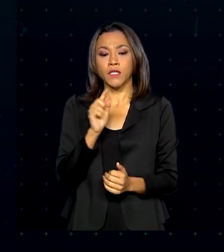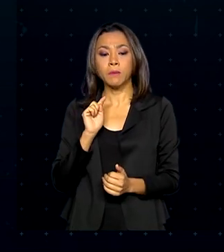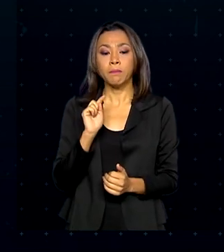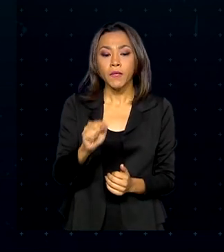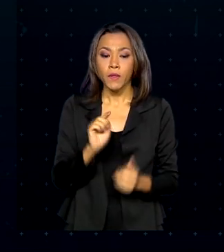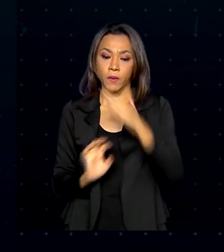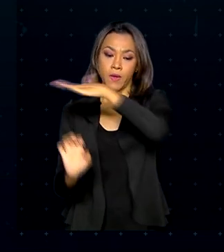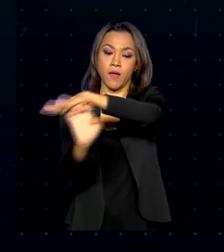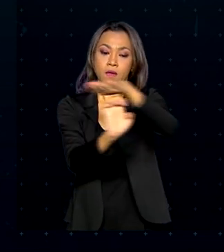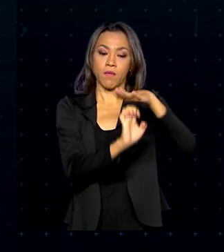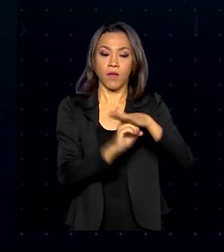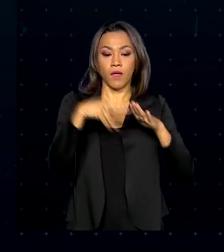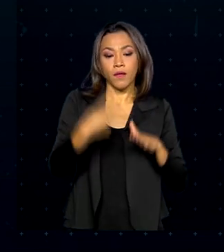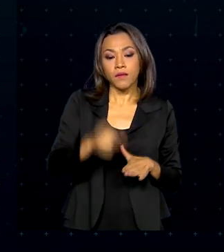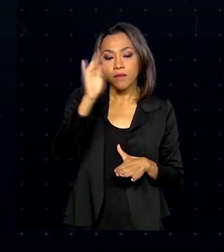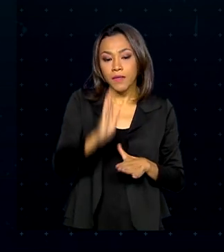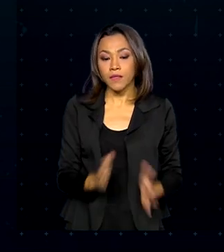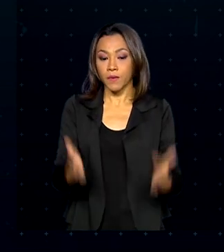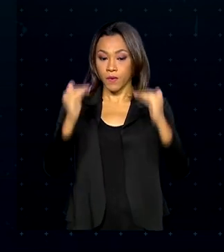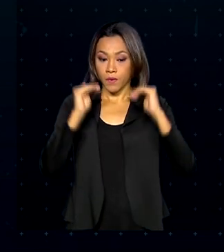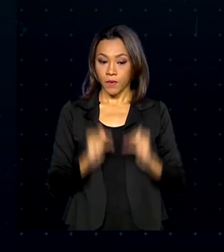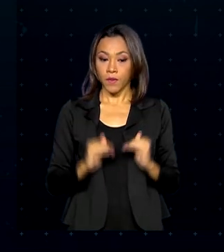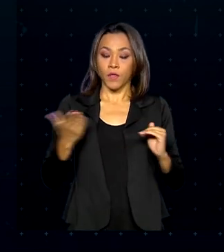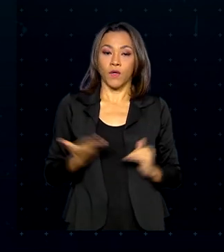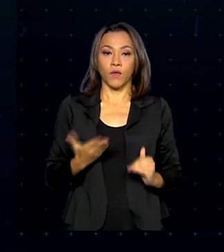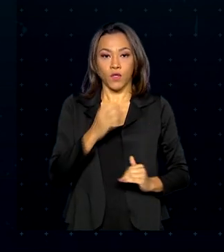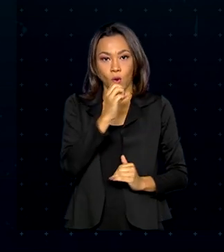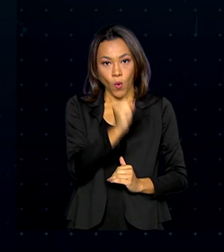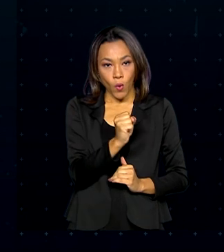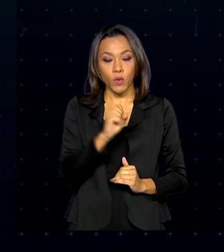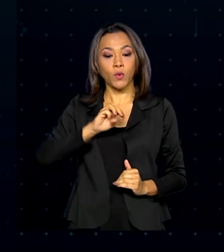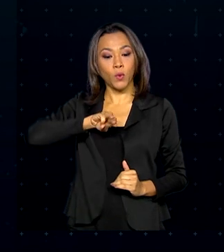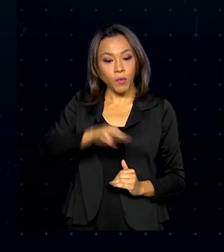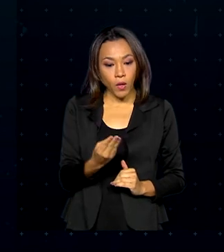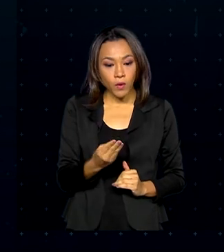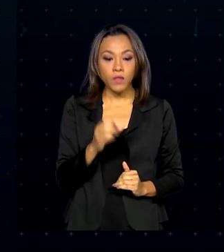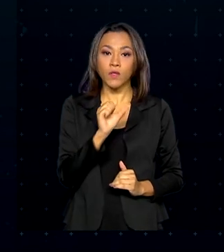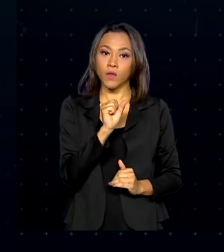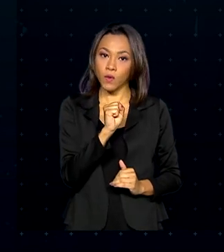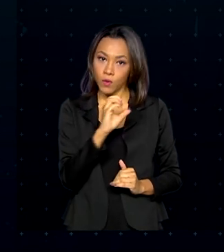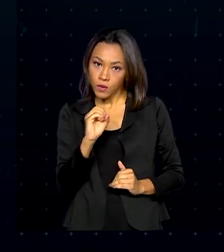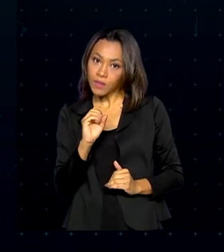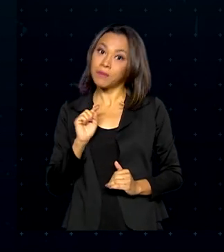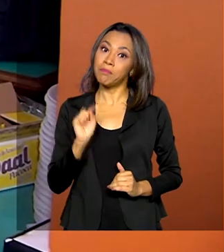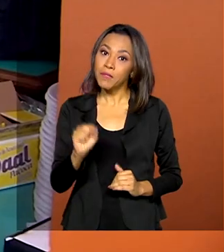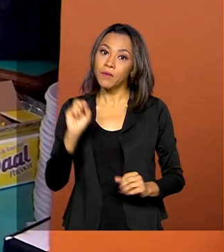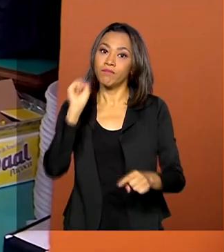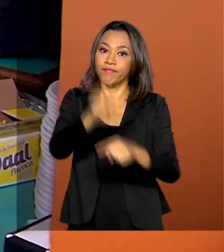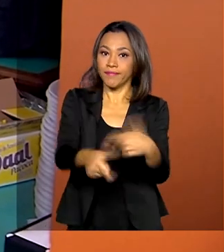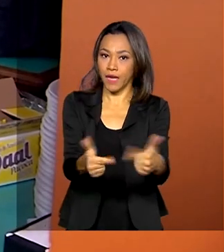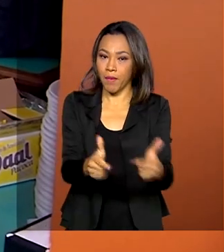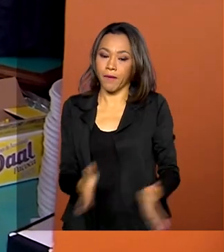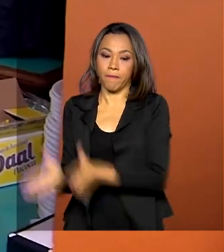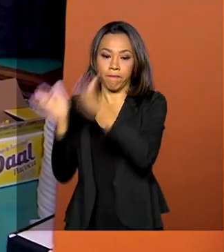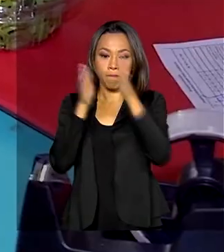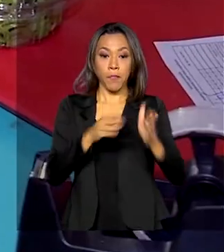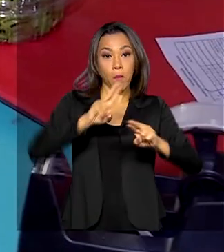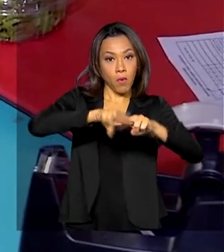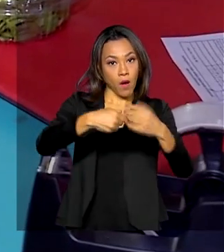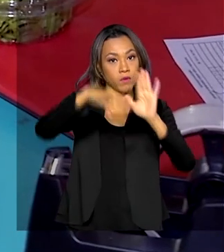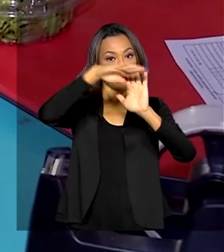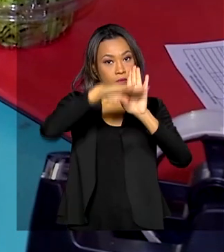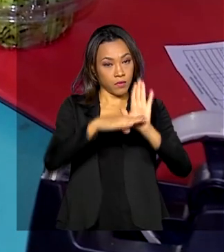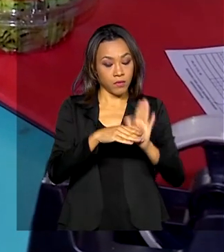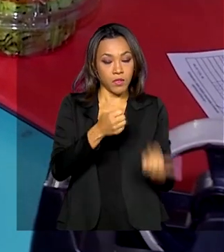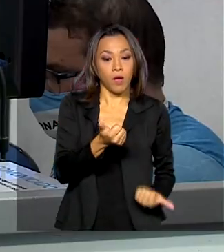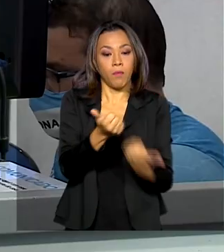empresas brasileiras, que respondem pela geração de 8 milhões e 800 mil empregos. Com o Programa Emergencial de